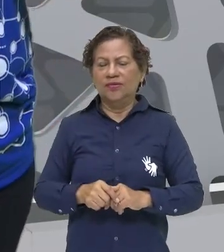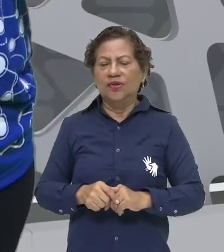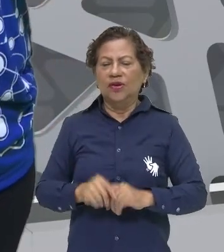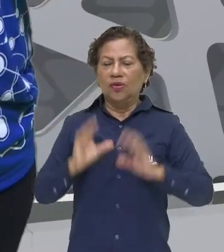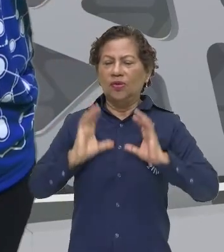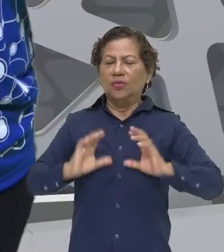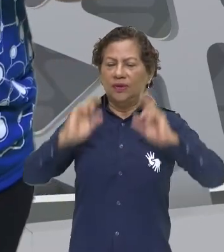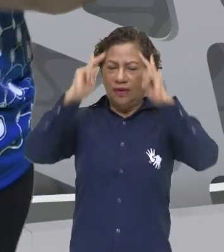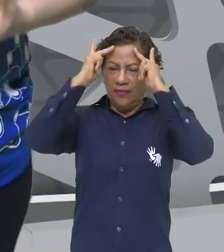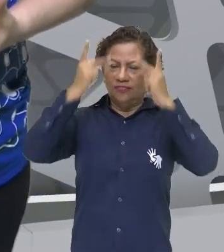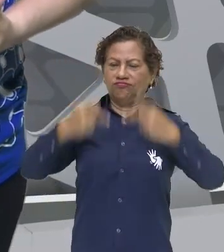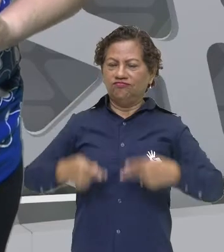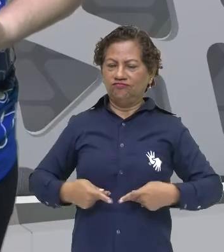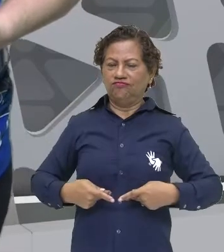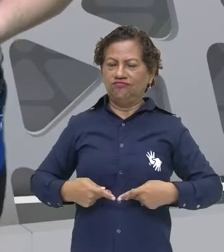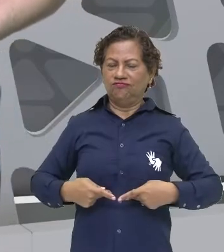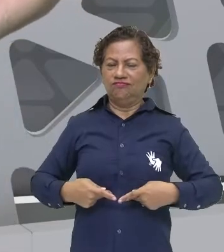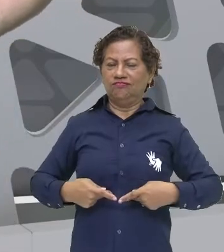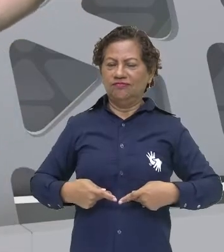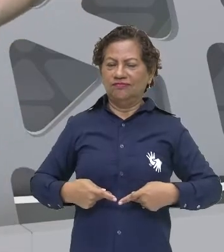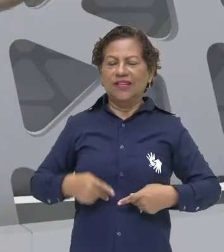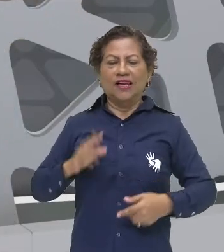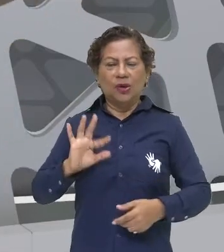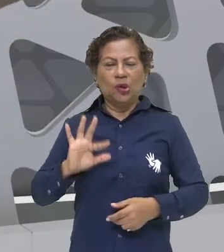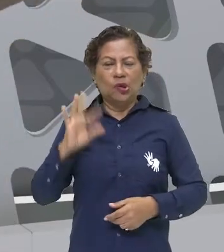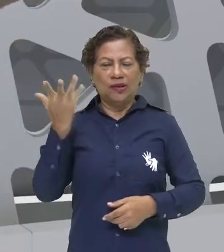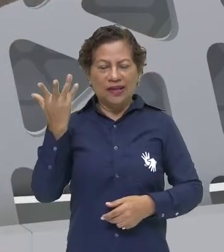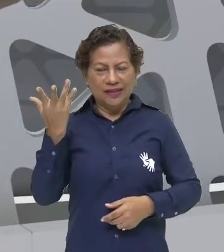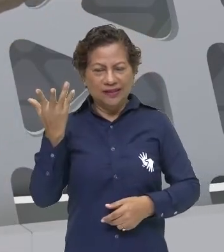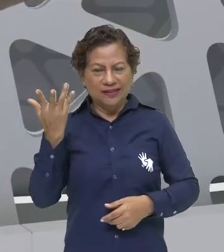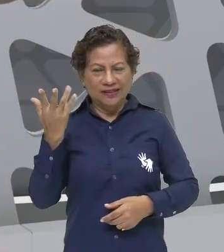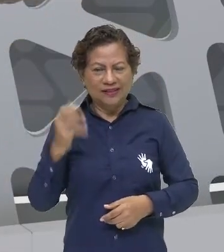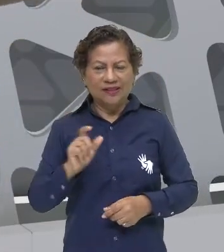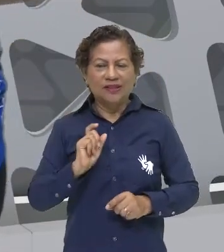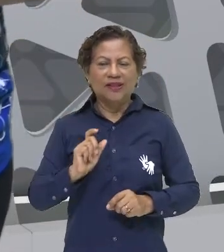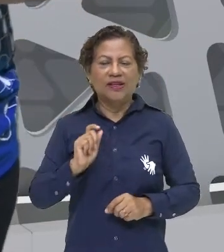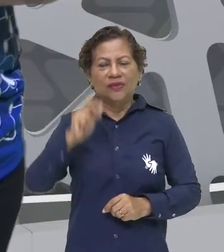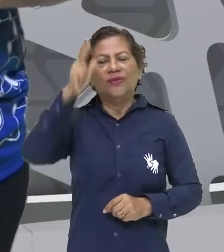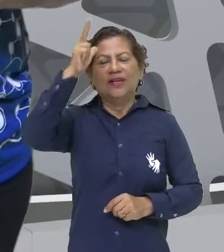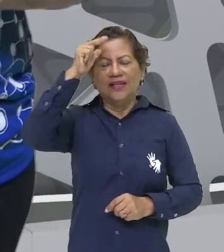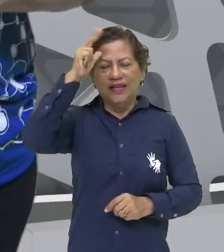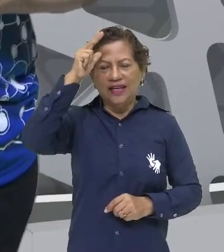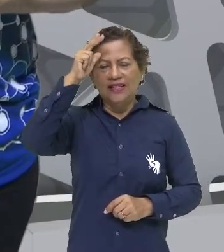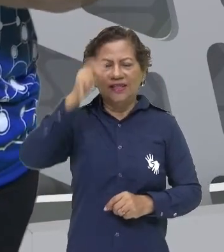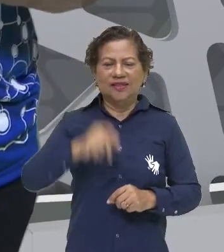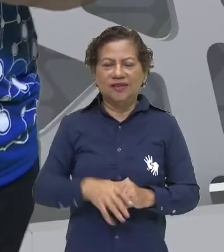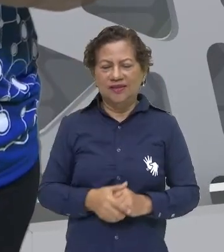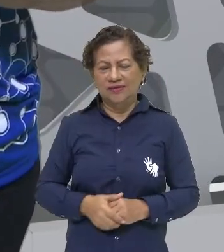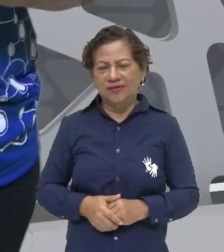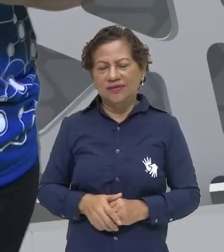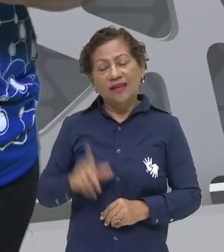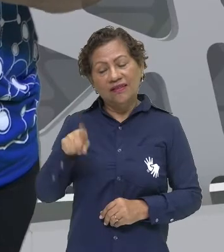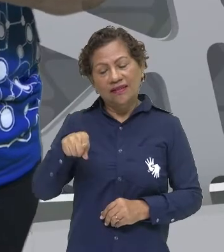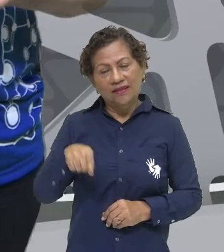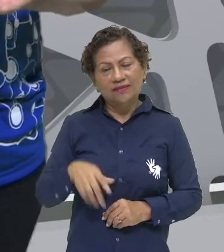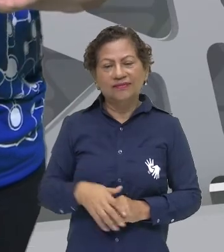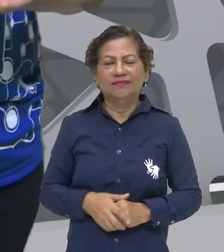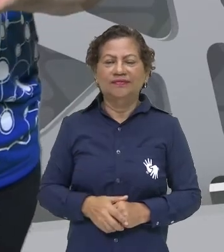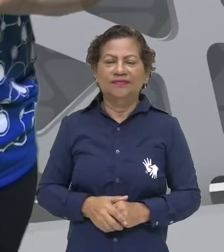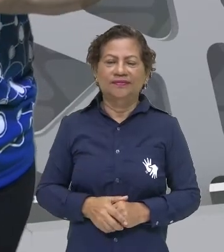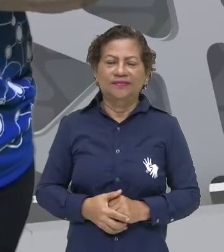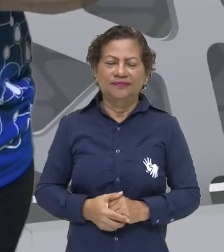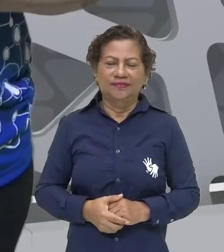que não está dentro das diretrizes, causa, e foi isso que o dadaísmo causou, esse movimento artístico